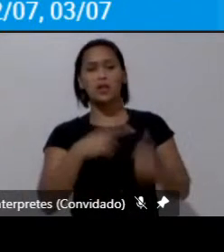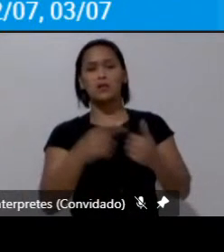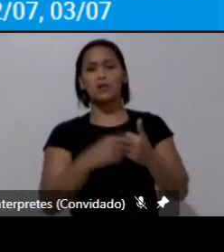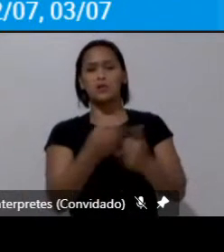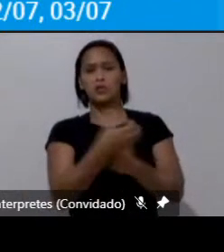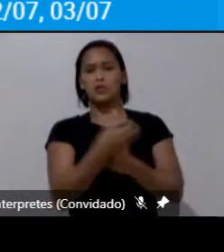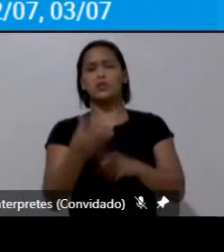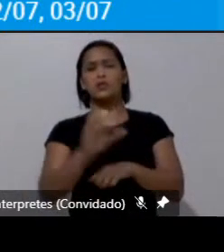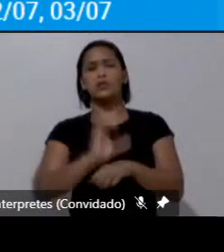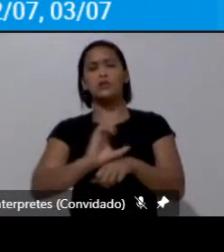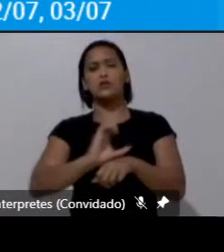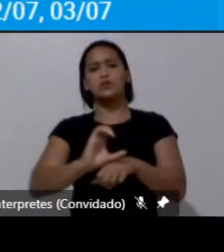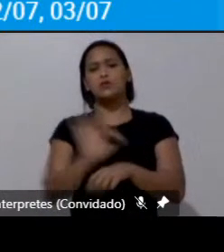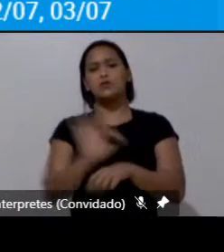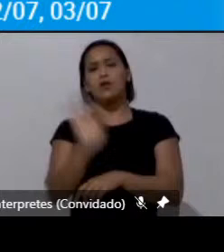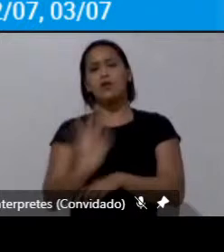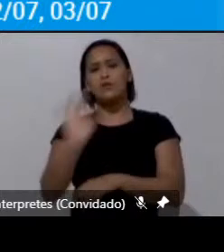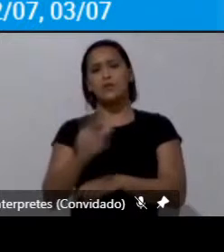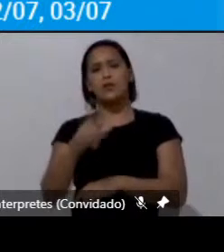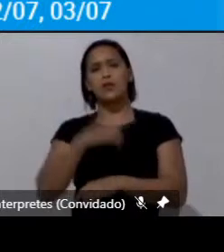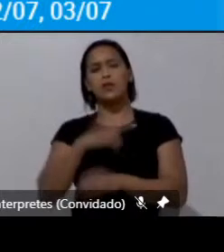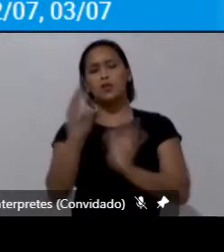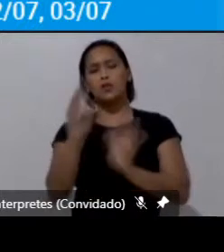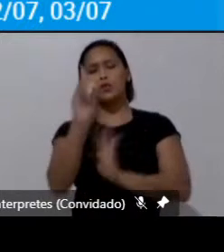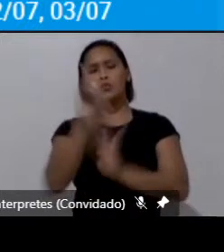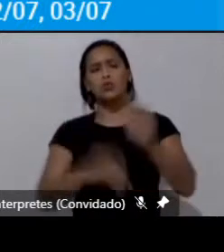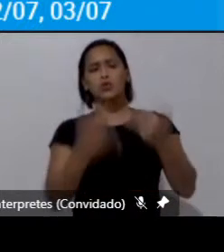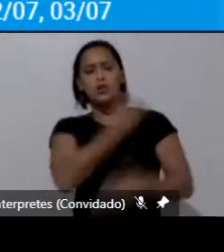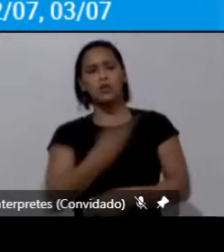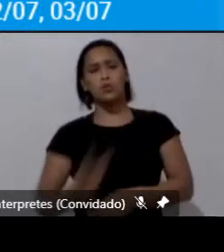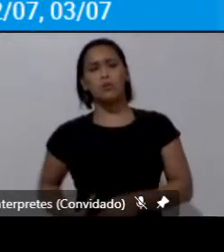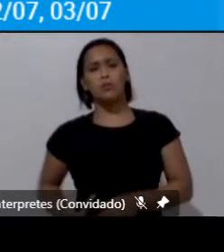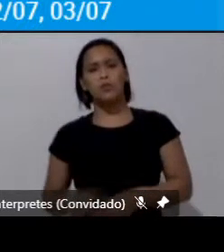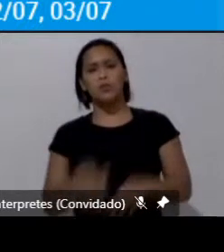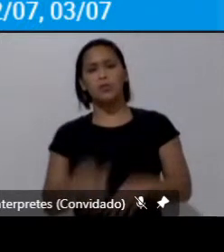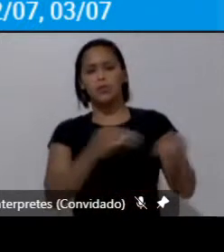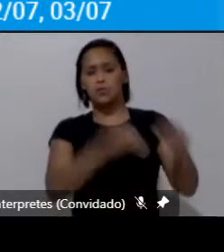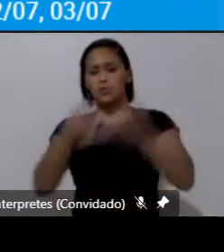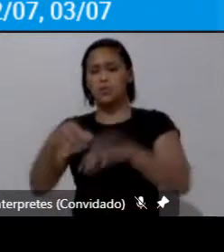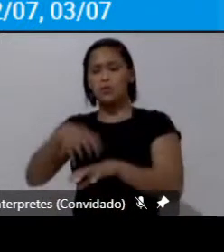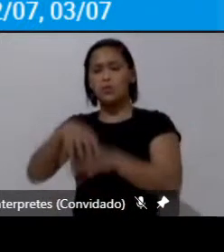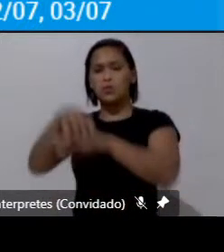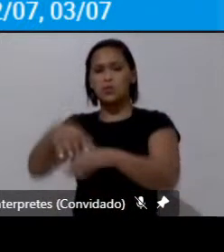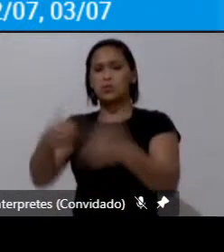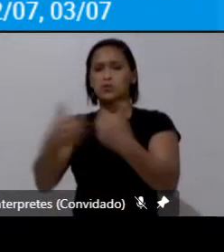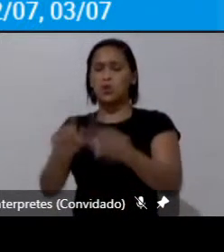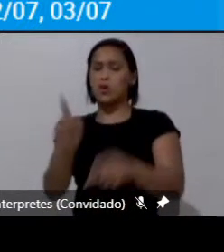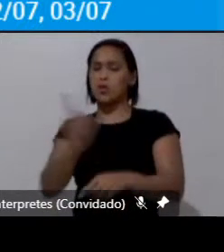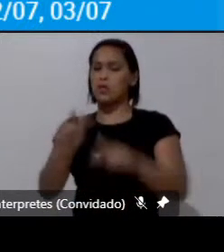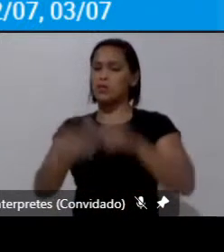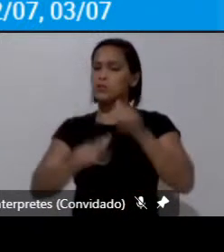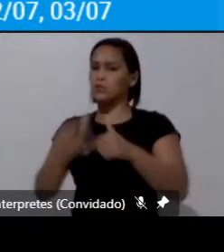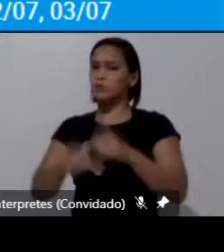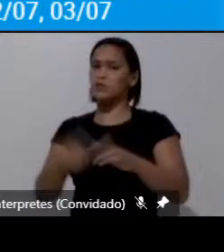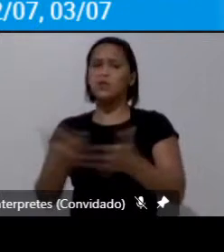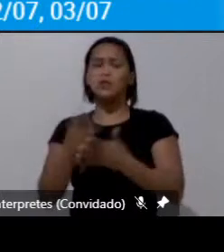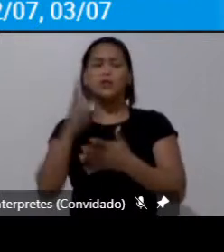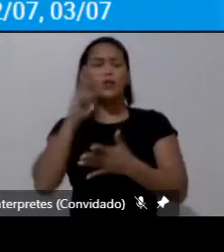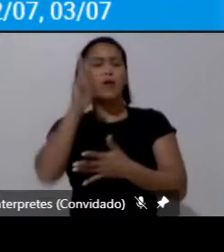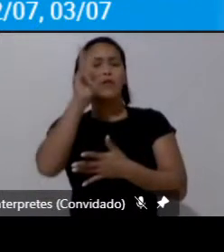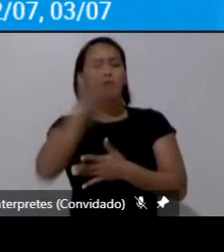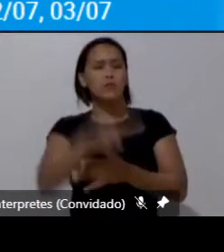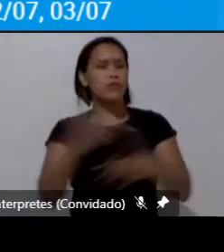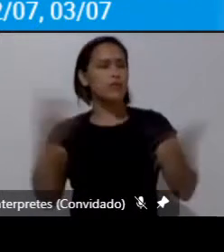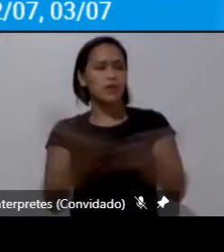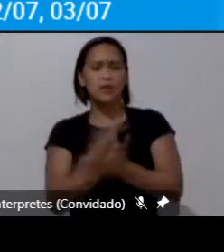6 da Constituição Federal como um direito público ao transporte público e não como um serviço e a gente vai ver que isso não é muito